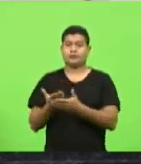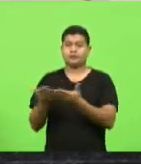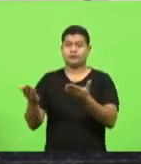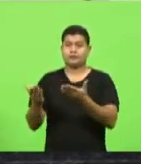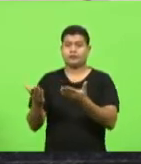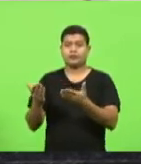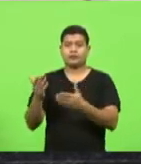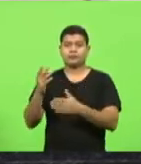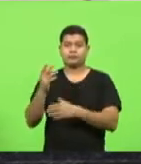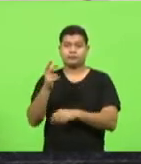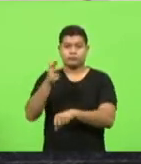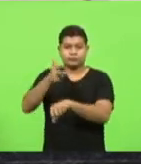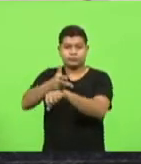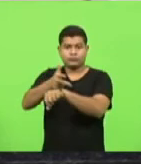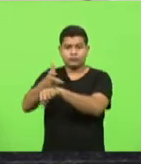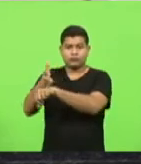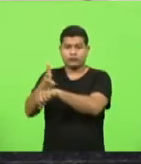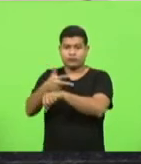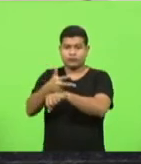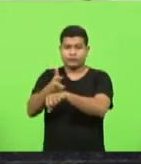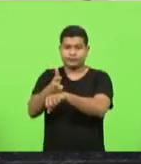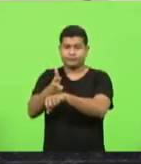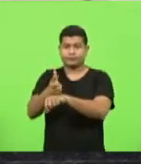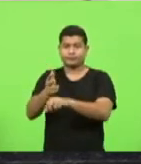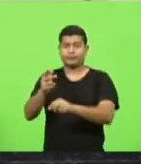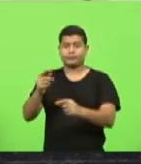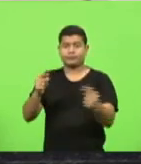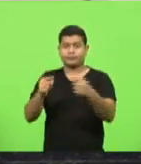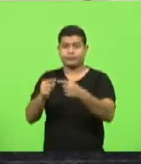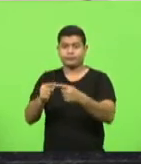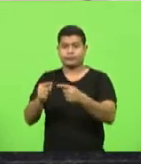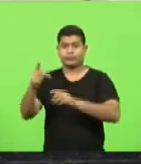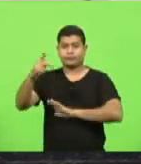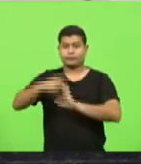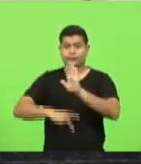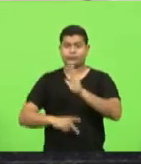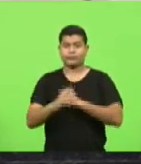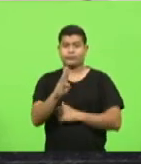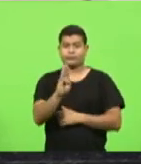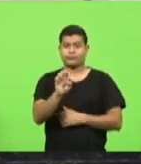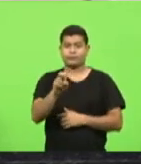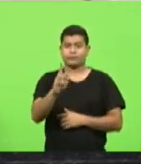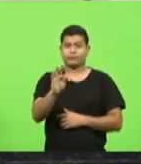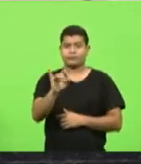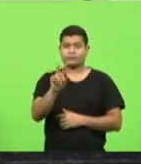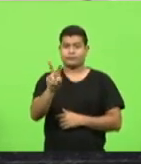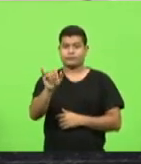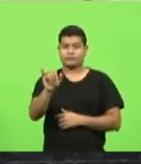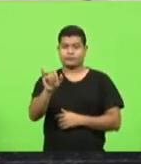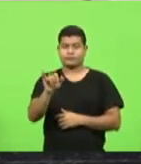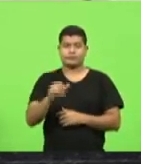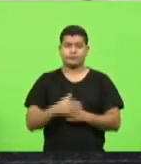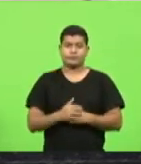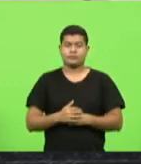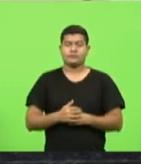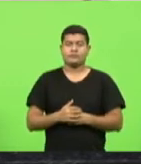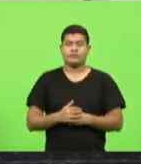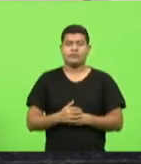monitoramento que se refere ao projeto Bem TV em discussão